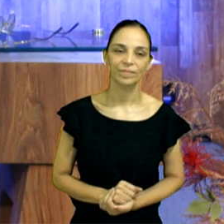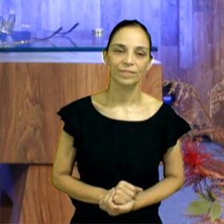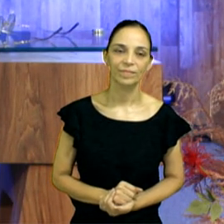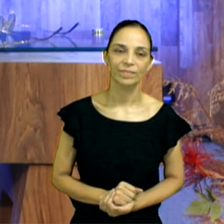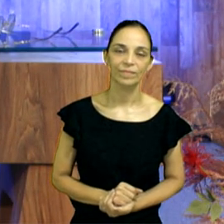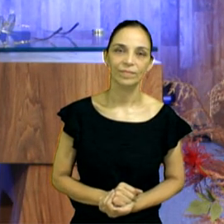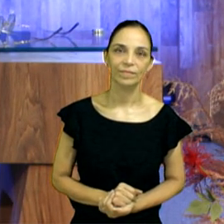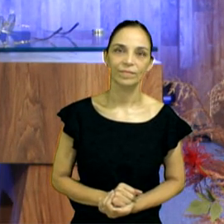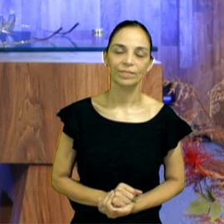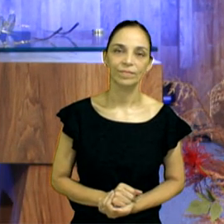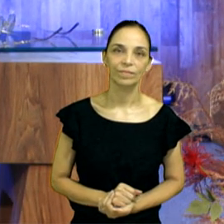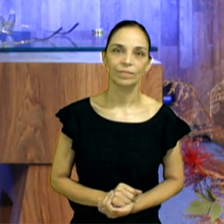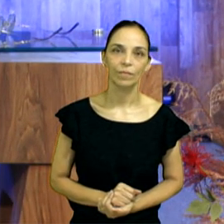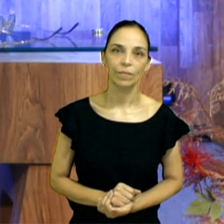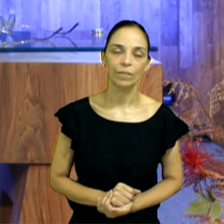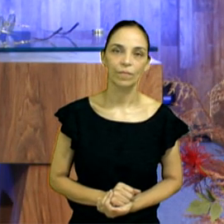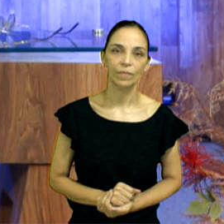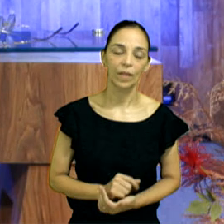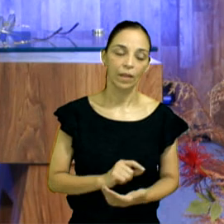Vamos ler desde o 36.